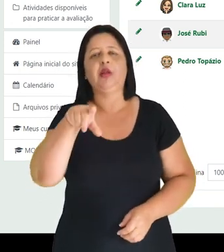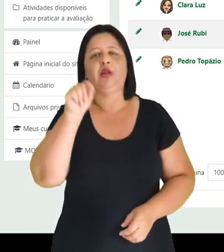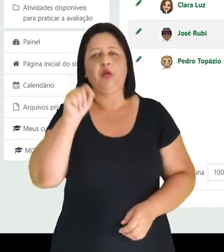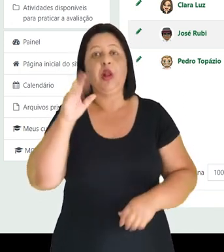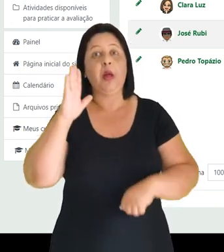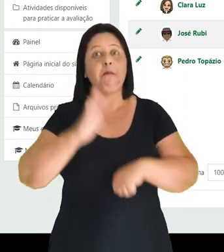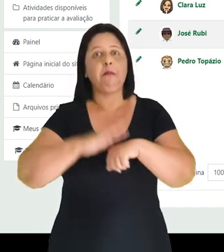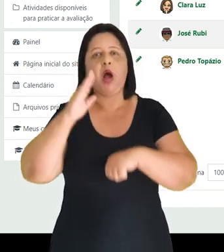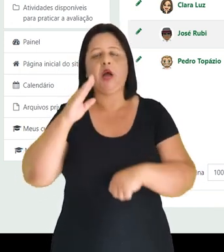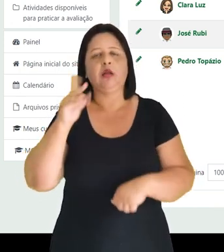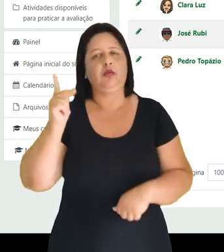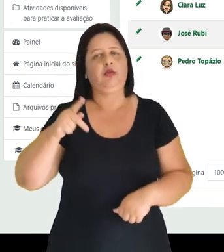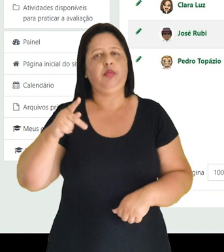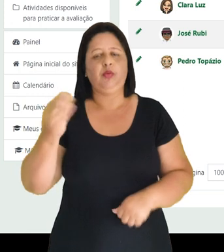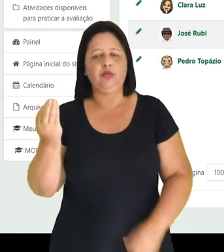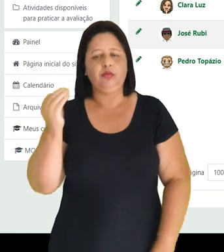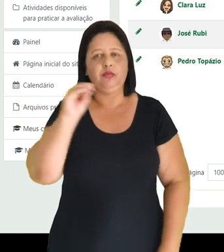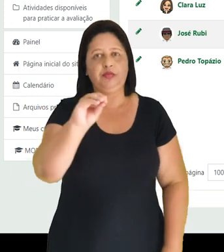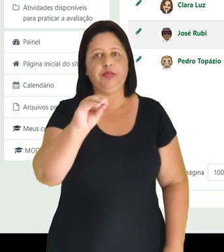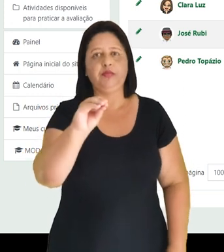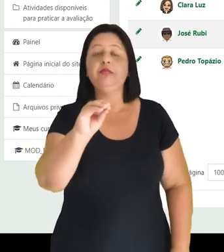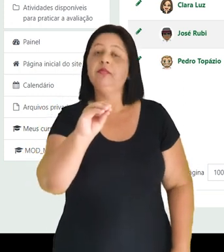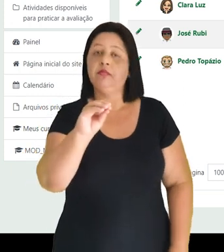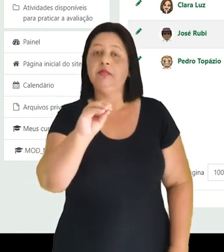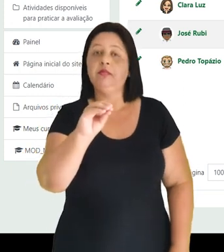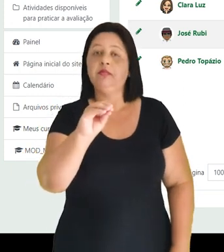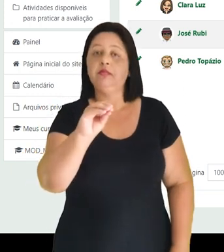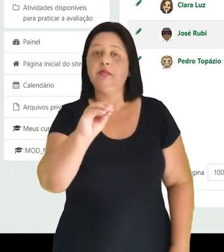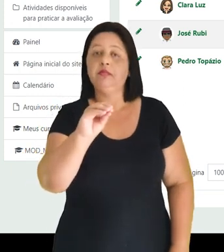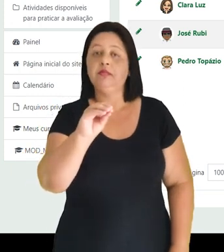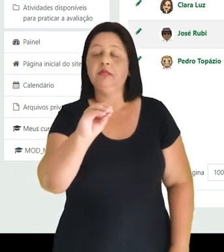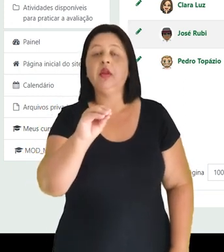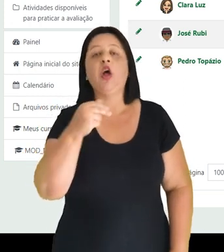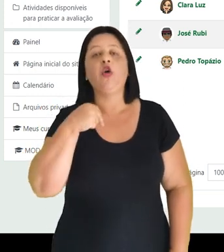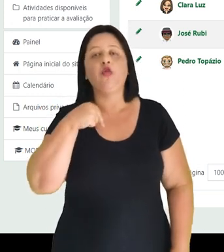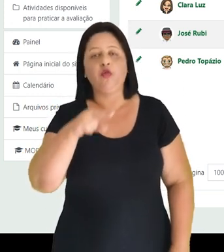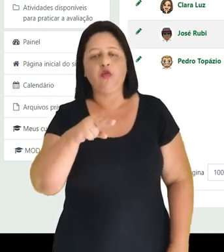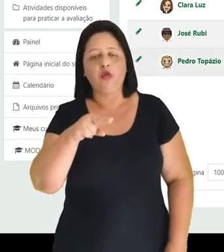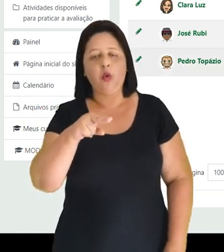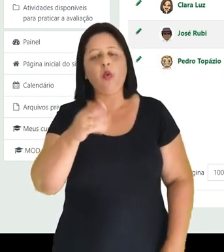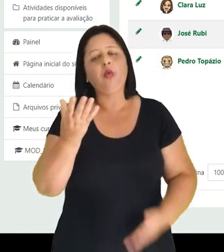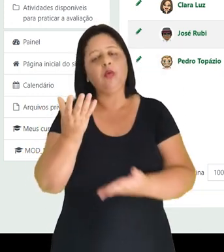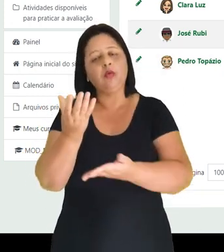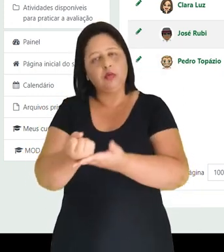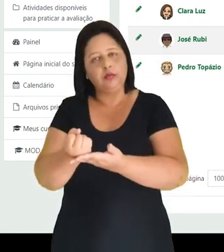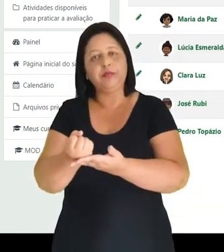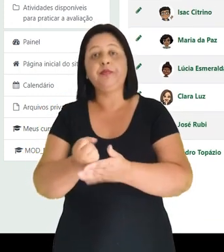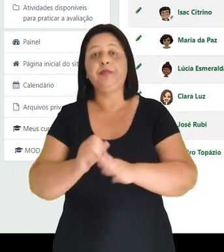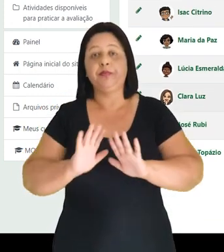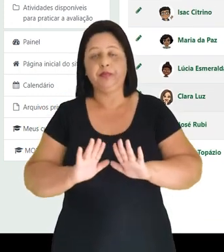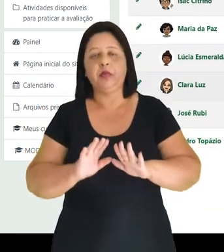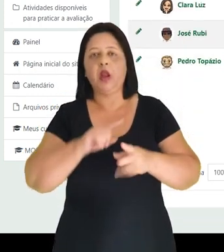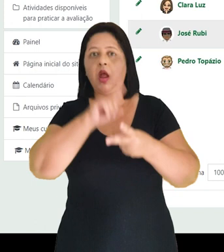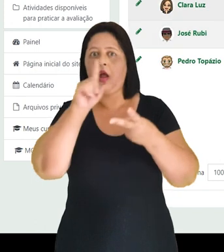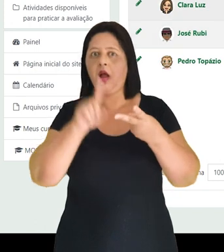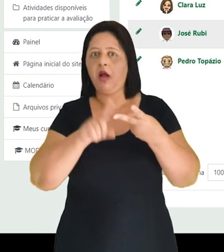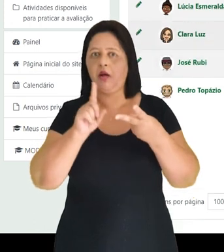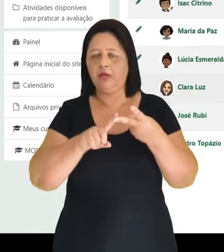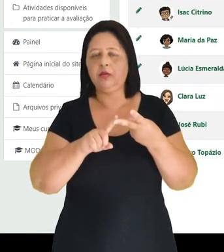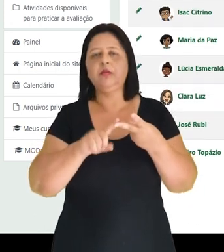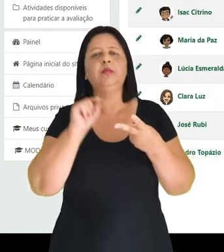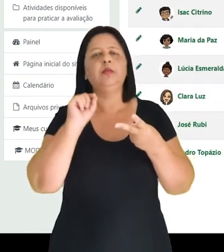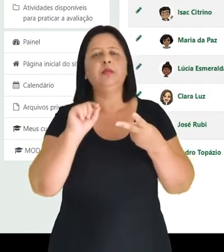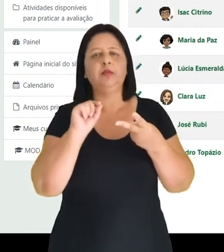máxima para ela. Então, eu vou clicar em salvar. Outra possibilidade.